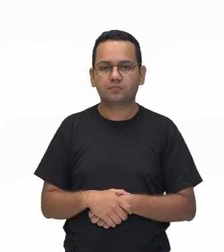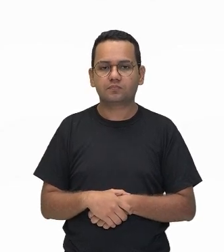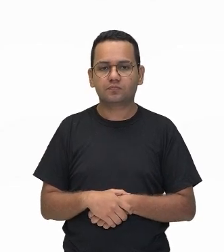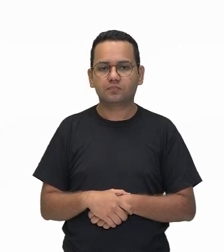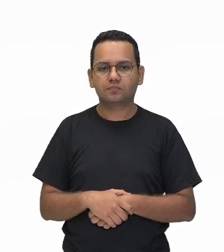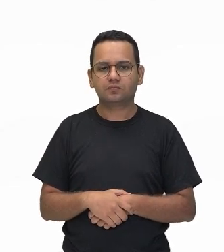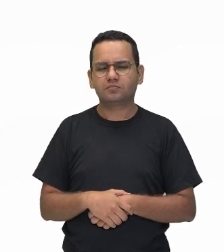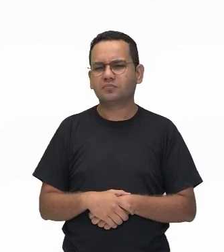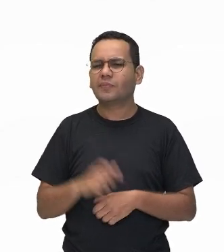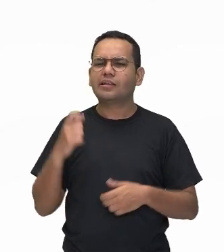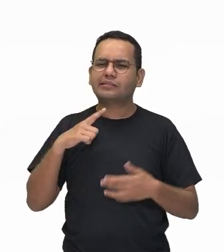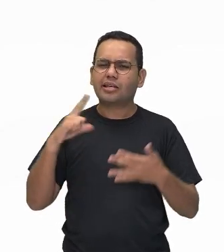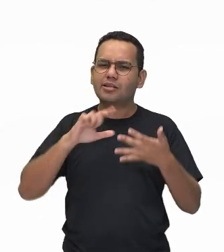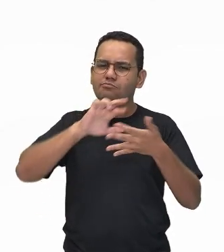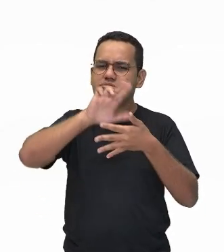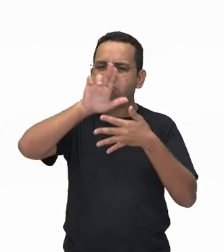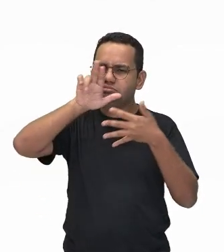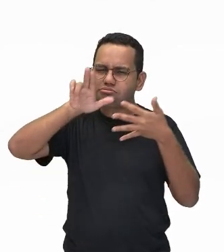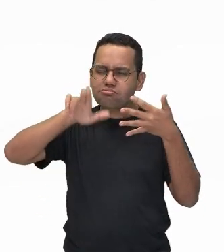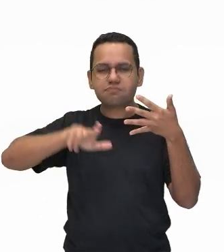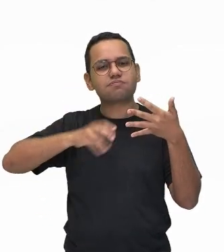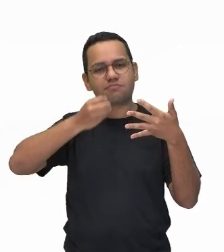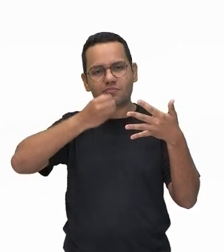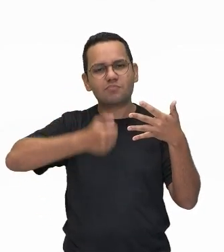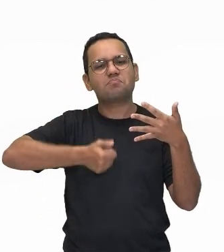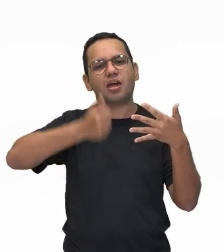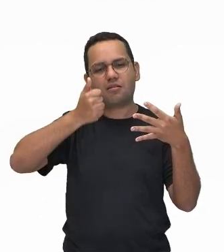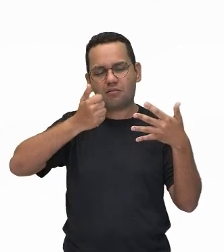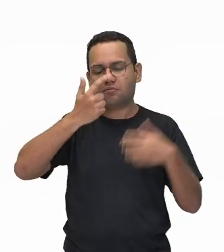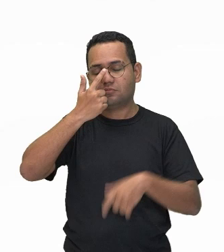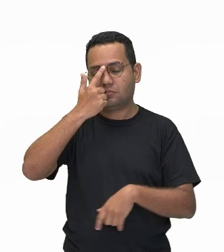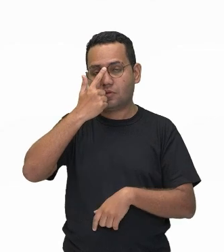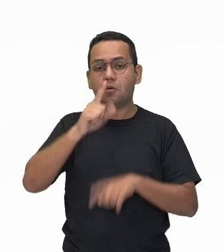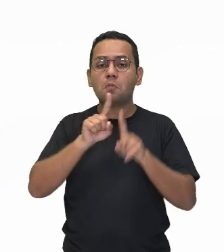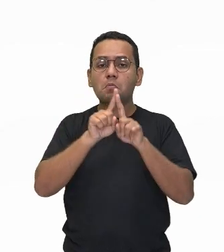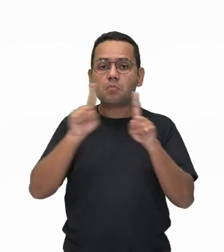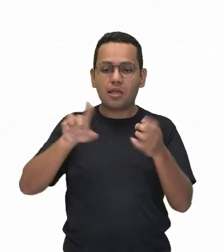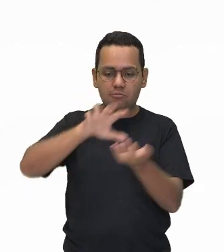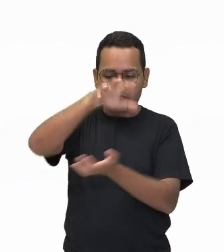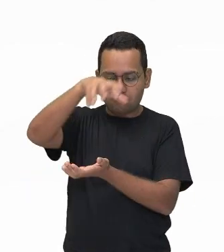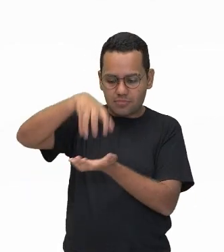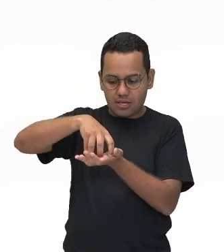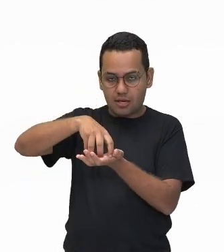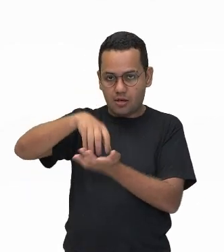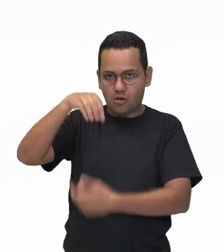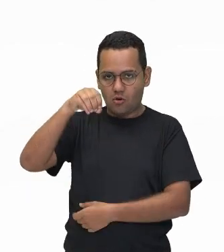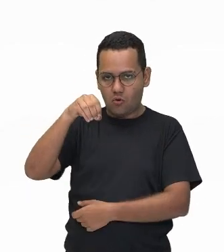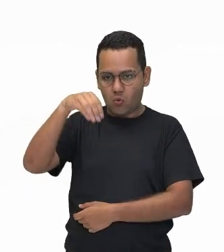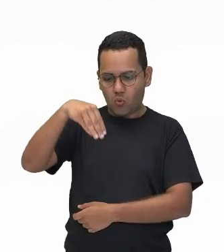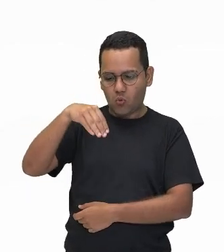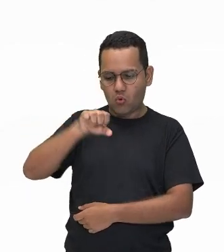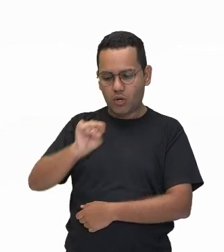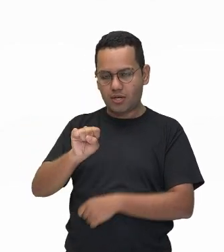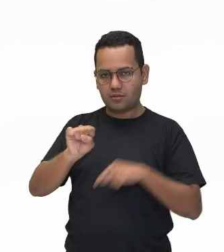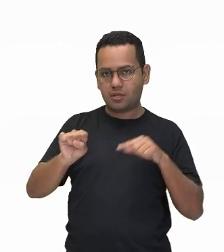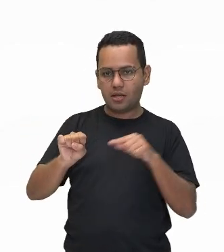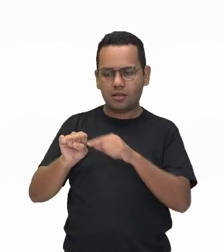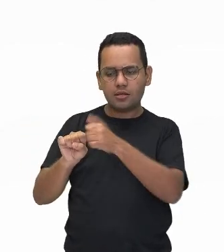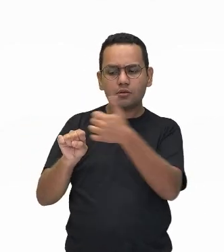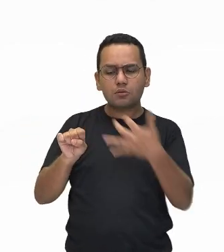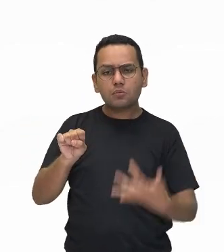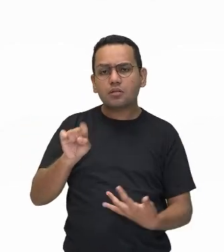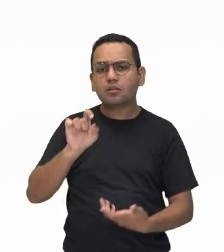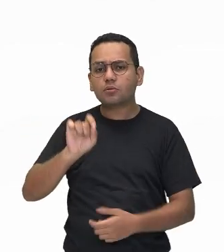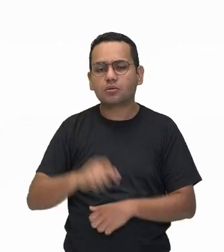Essa imagem aí é interessante. A Organização Mundial da Saúde, gente, ela coloca o seguinte, ela define a atividade física como